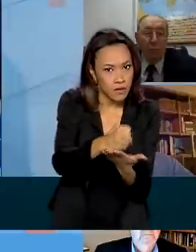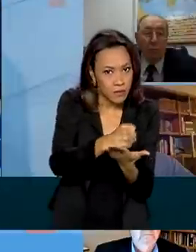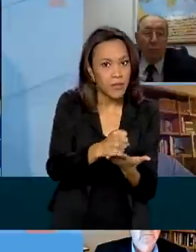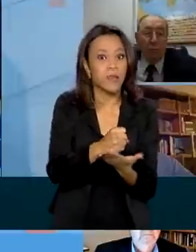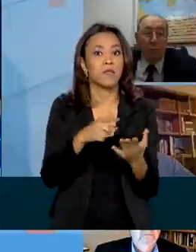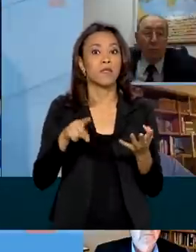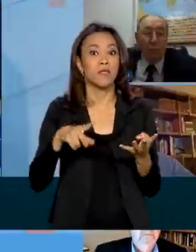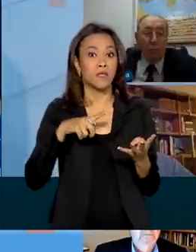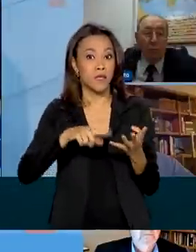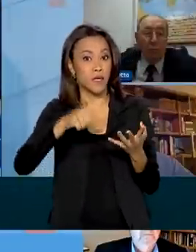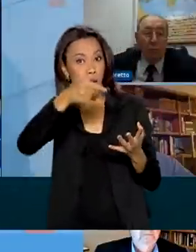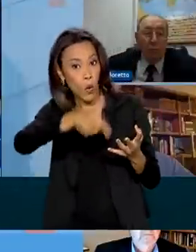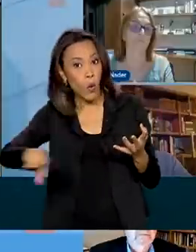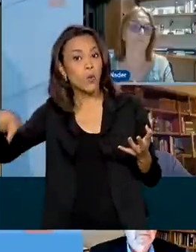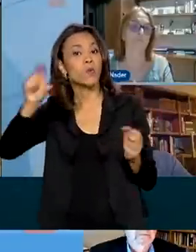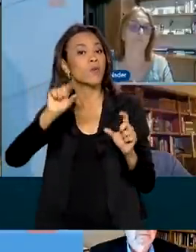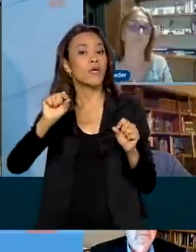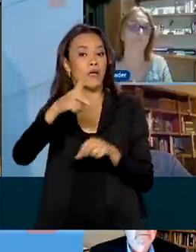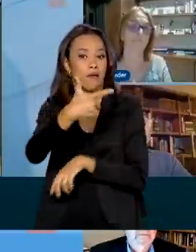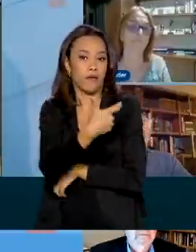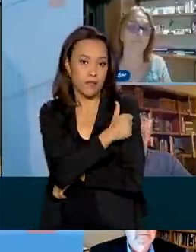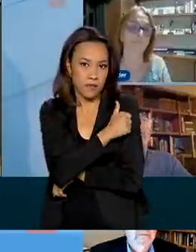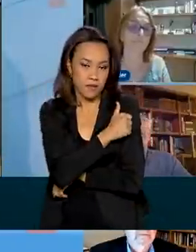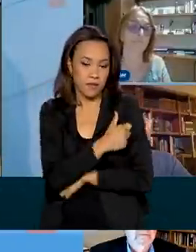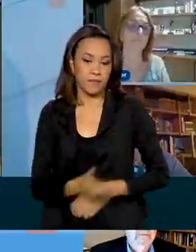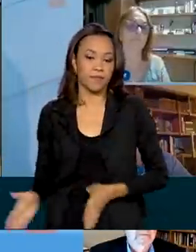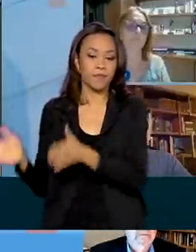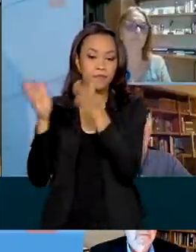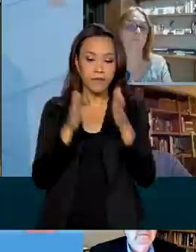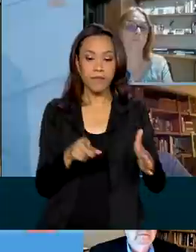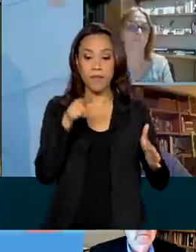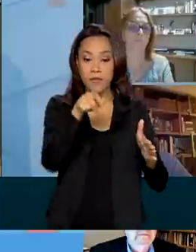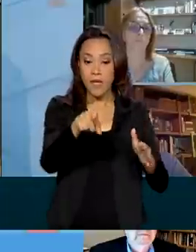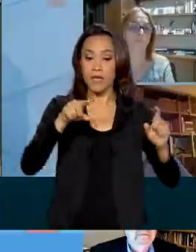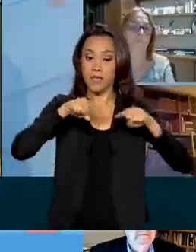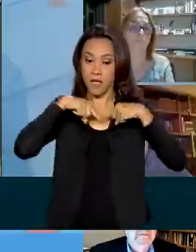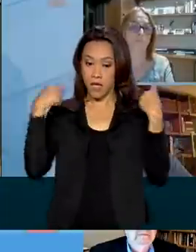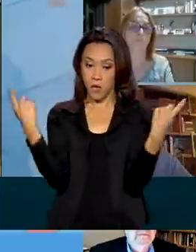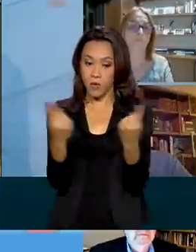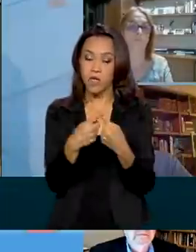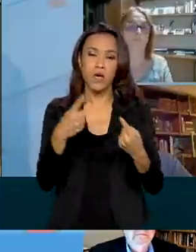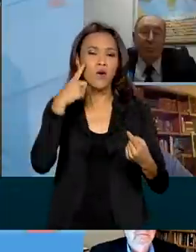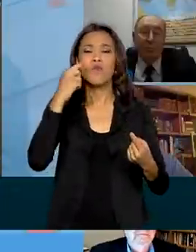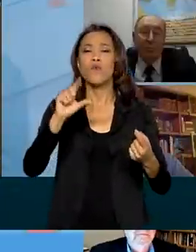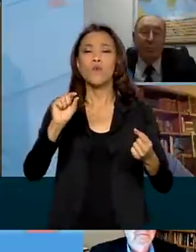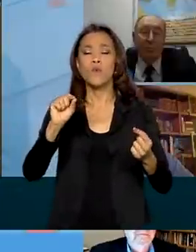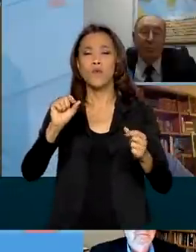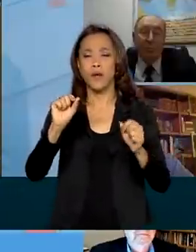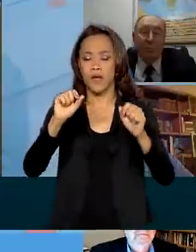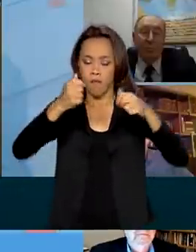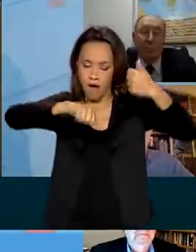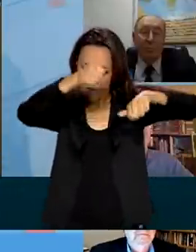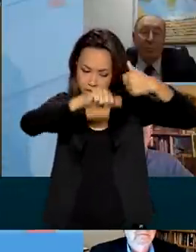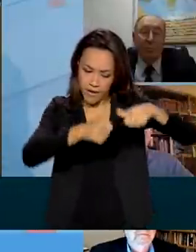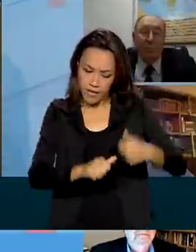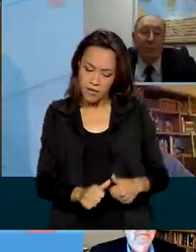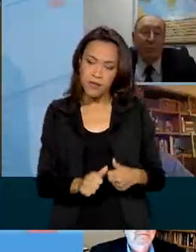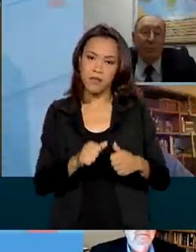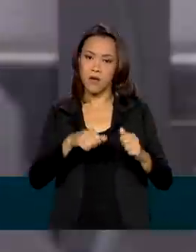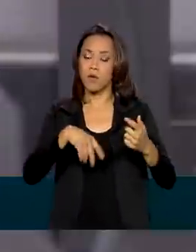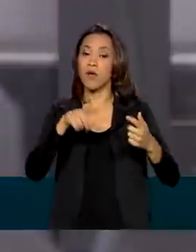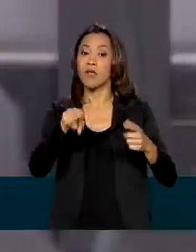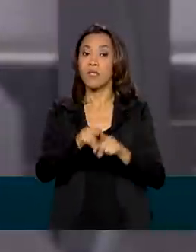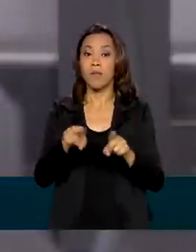temos a subrede de vacinas. Nesta reunião, foi feito um balanço das frentes de trabalho. A Confederação Nacional da